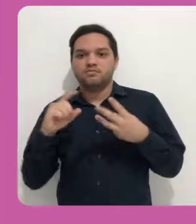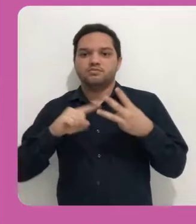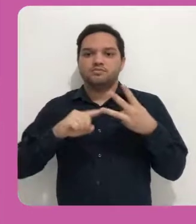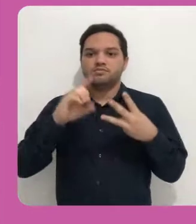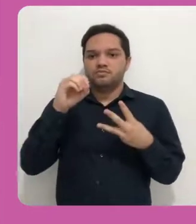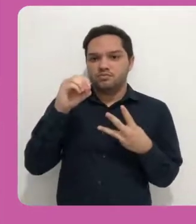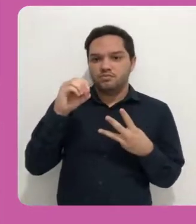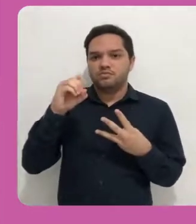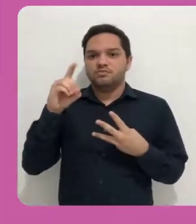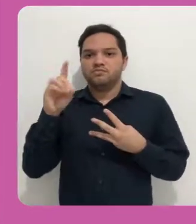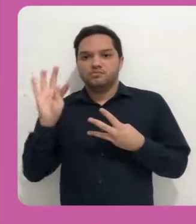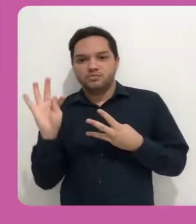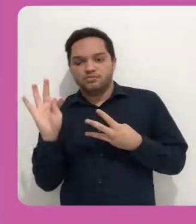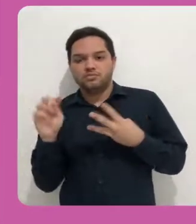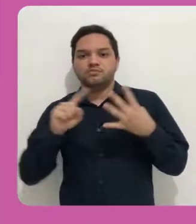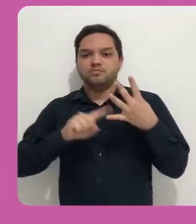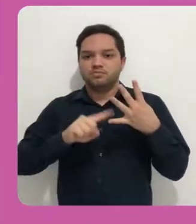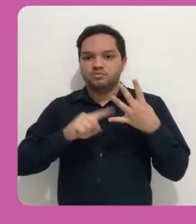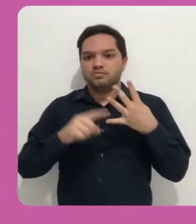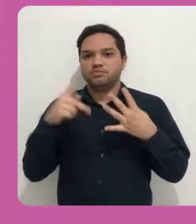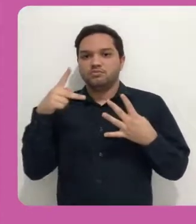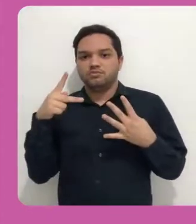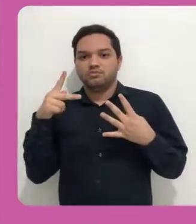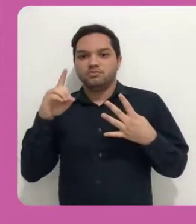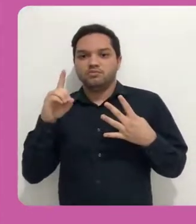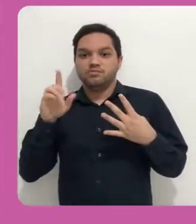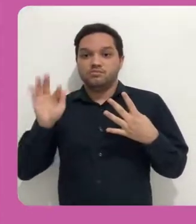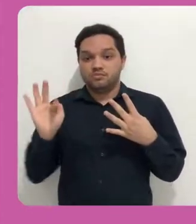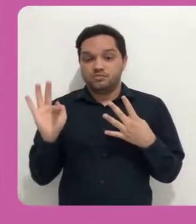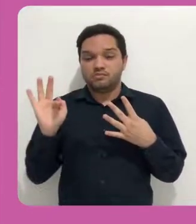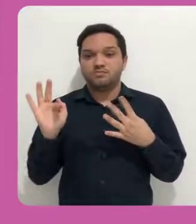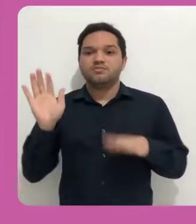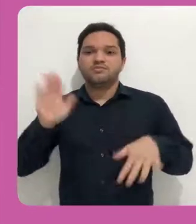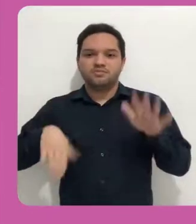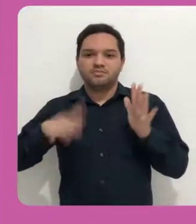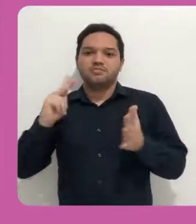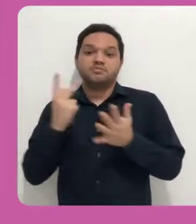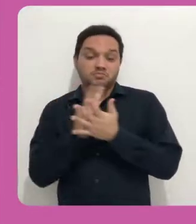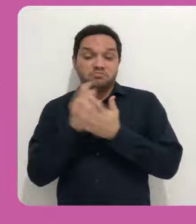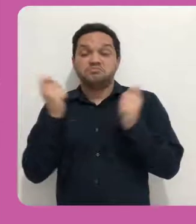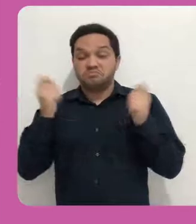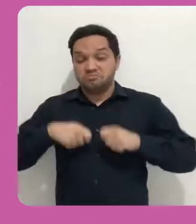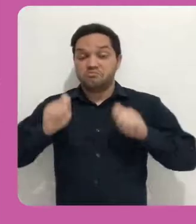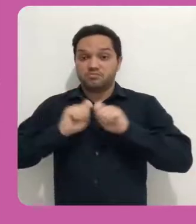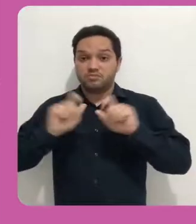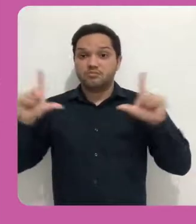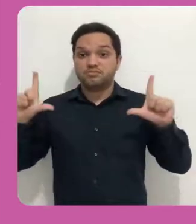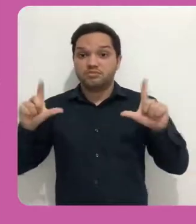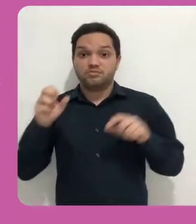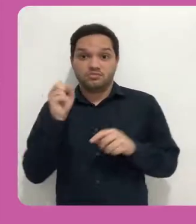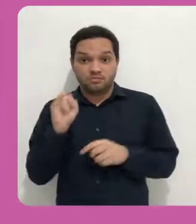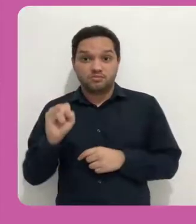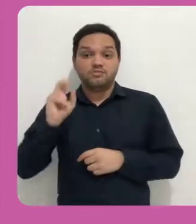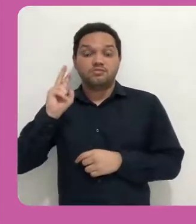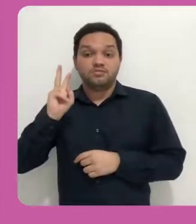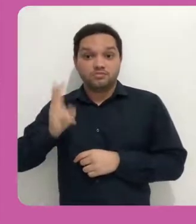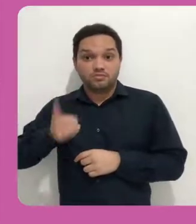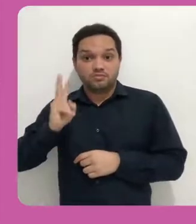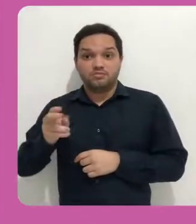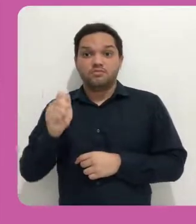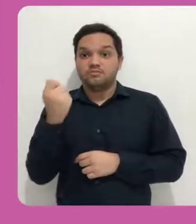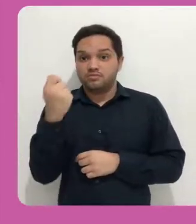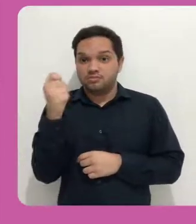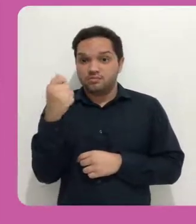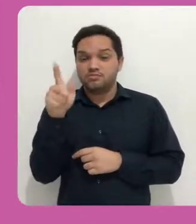teu navegador muitas vezes consegue abrir. Então, se você mantiver no automático, ele vai substituir a sua página pelo